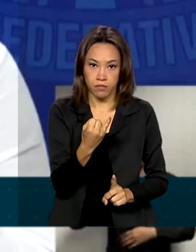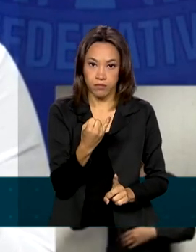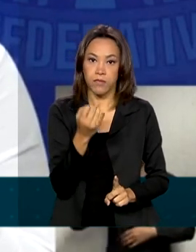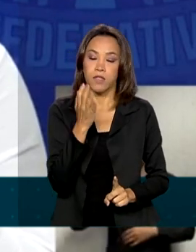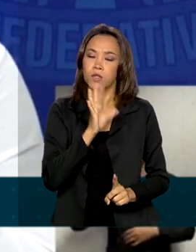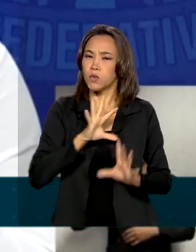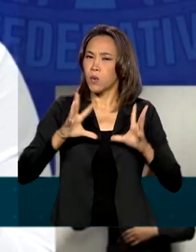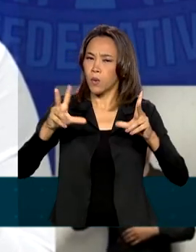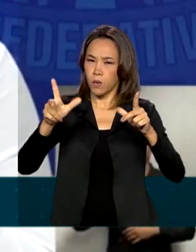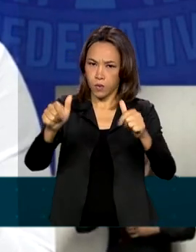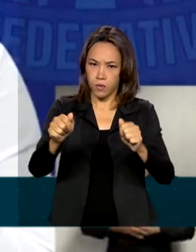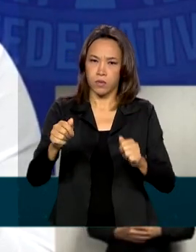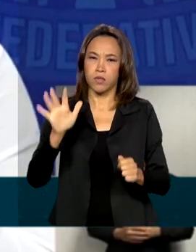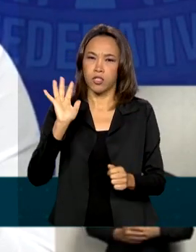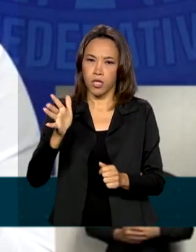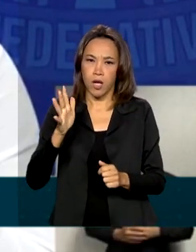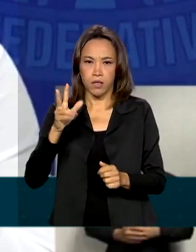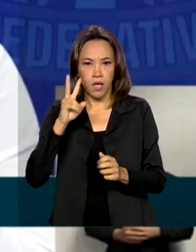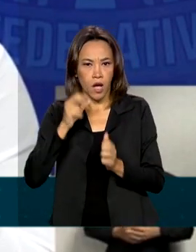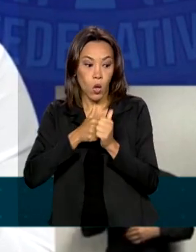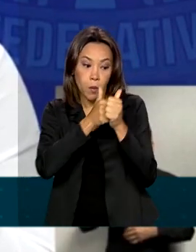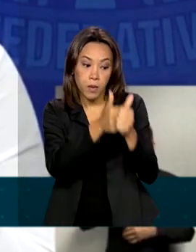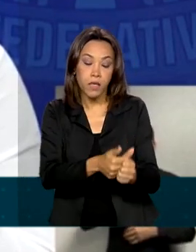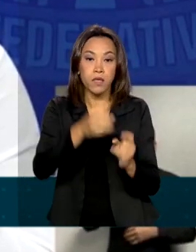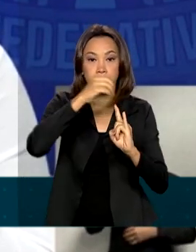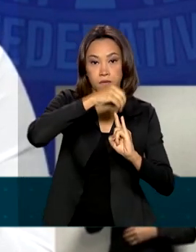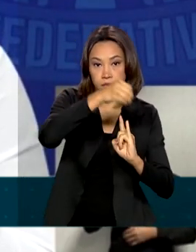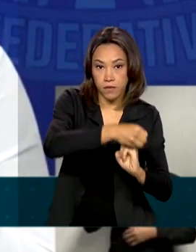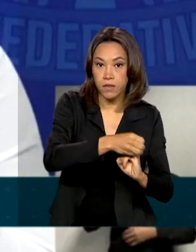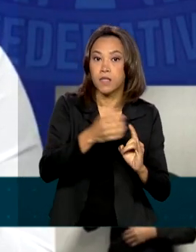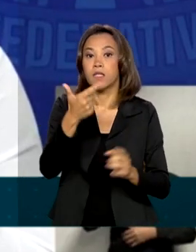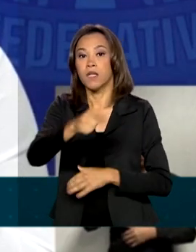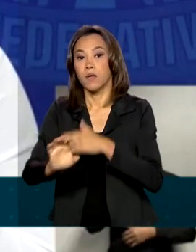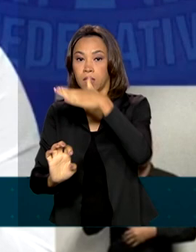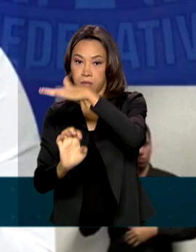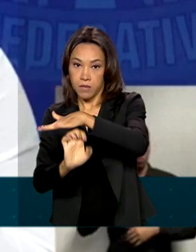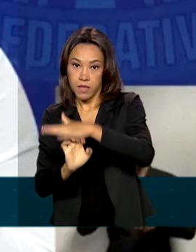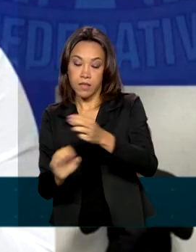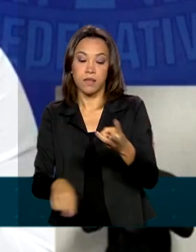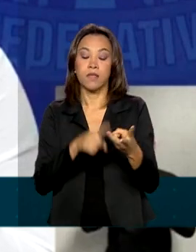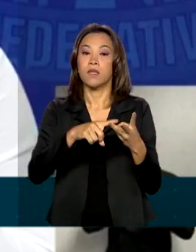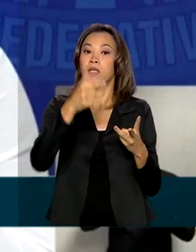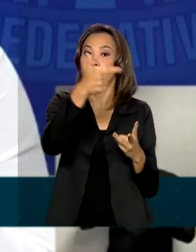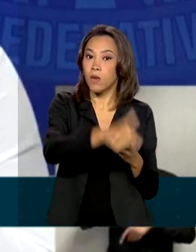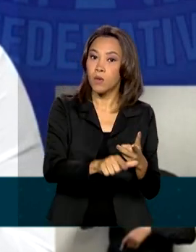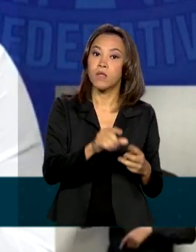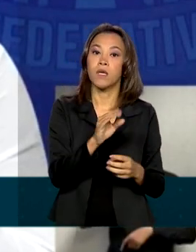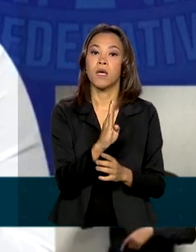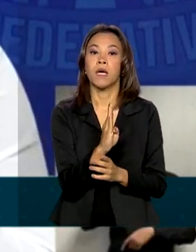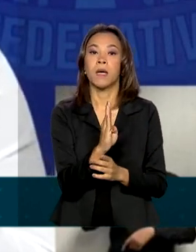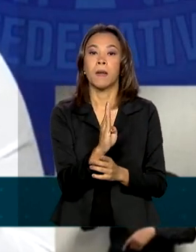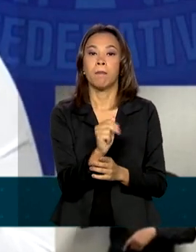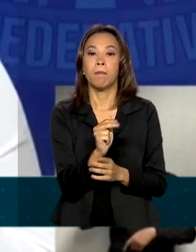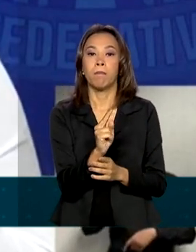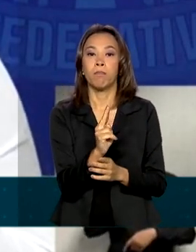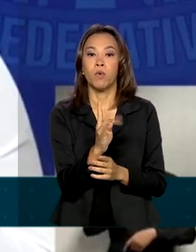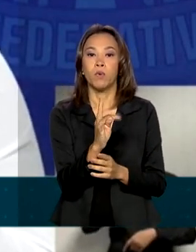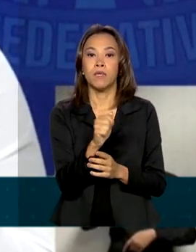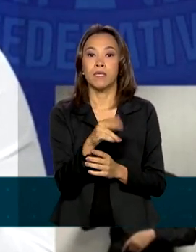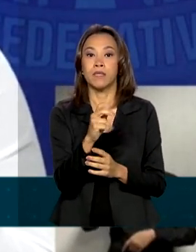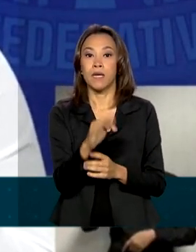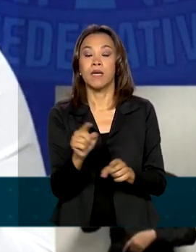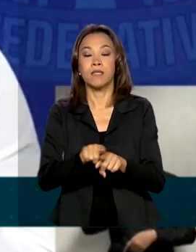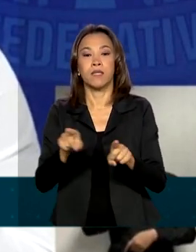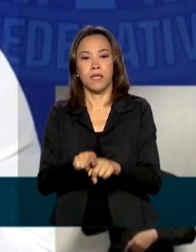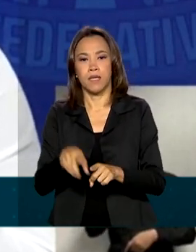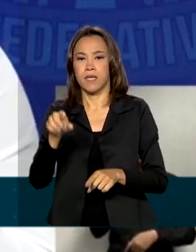acompanham a vacina da Fiocruz com a AstraZeneca e a do Butantan com o Sinovac. São 8